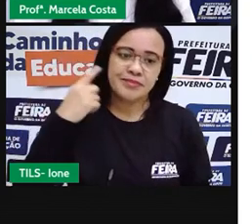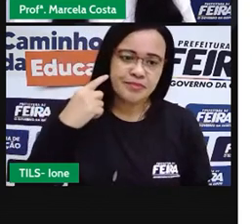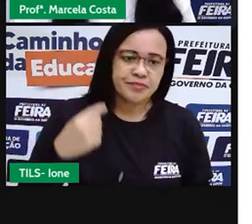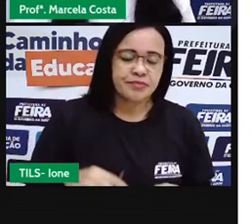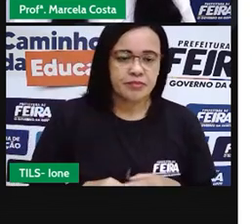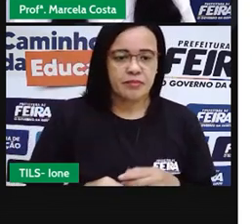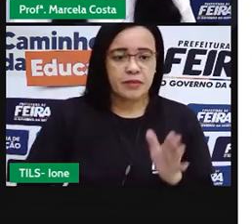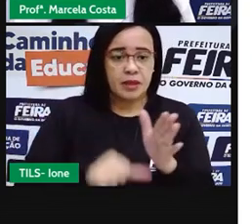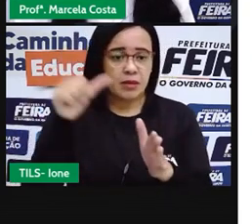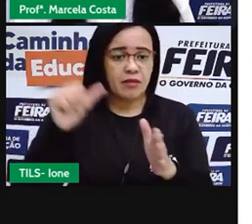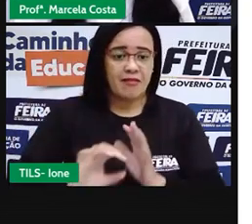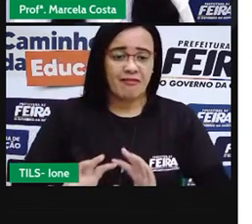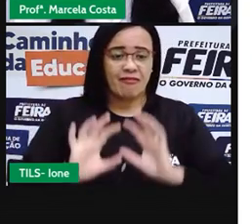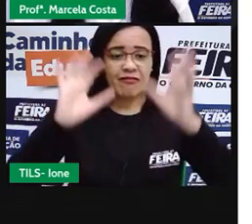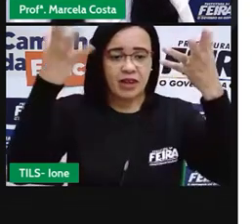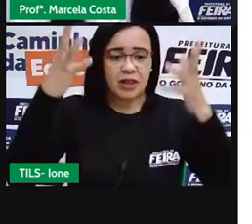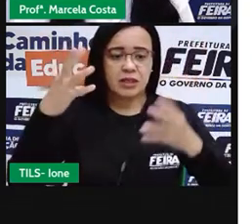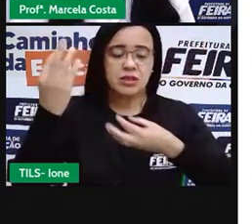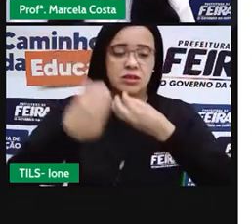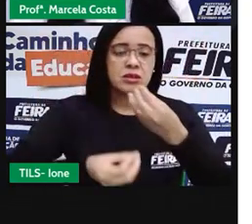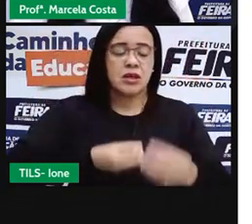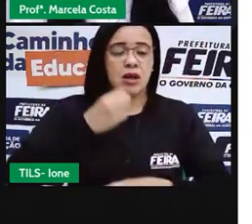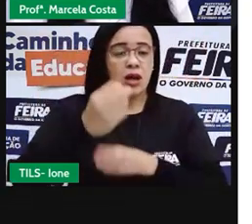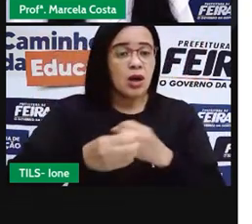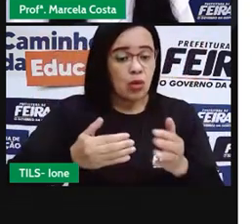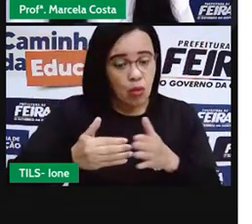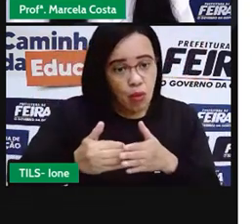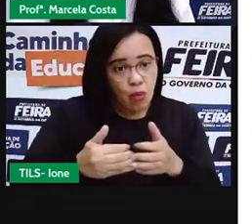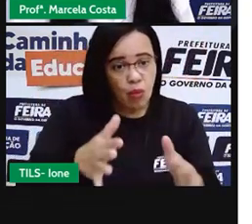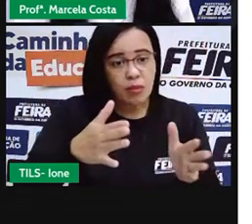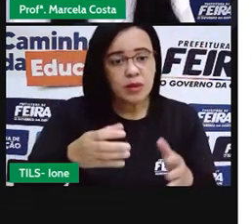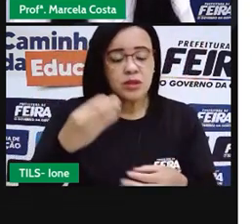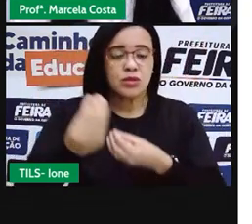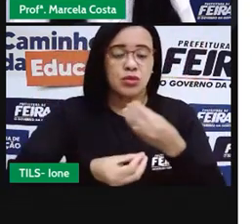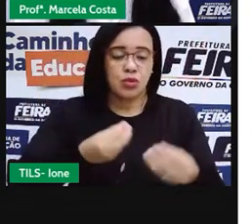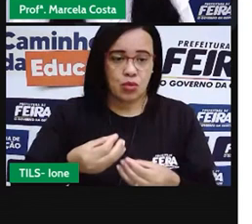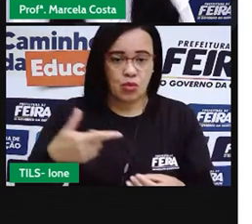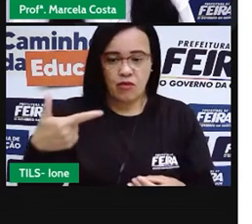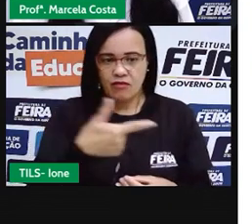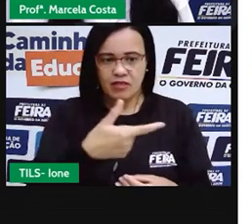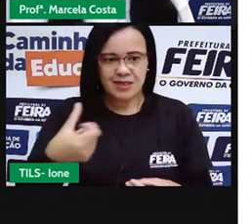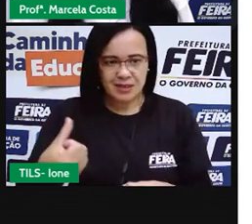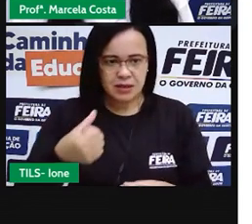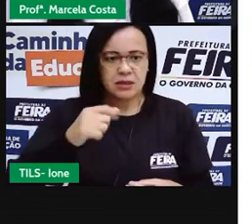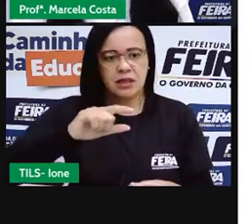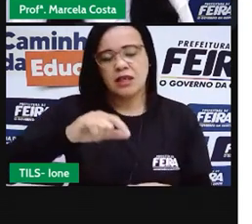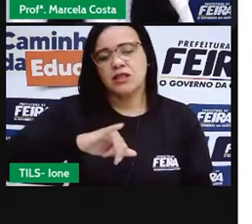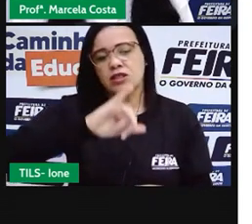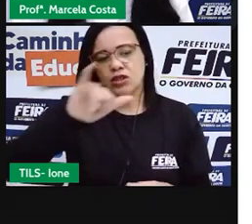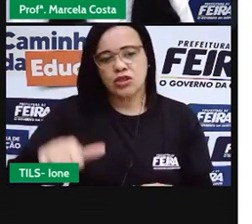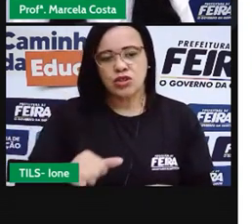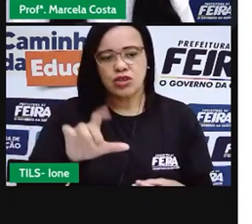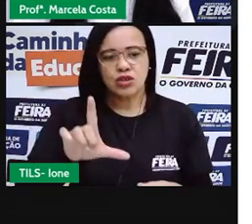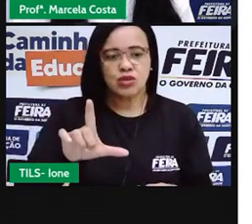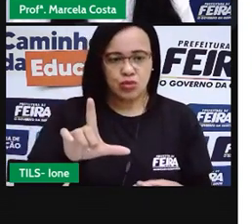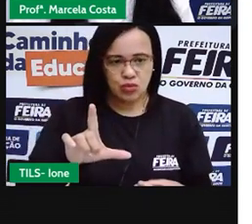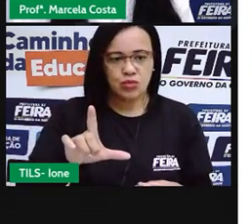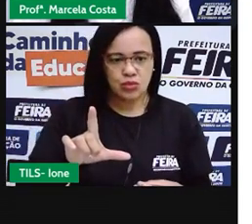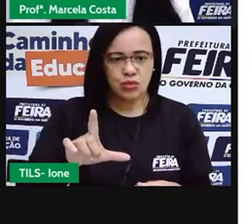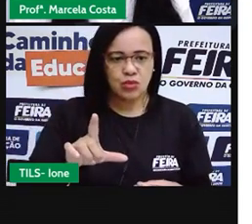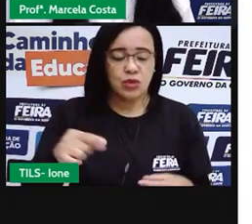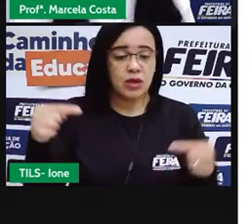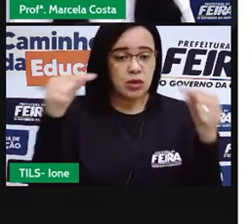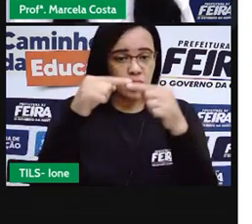a festa era realizada em julho, por seu dia 26, consagrado à Senhora Santana.